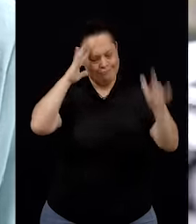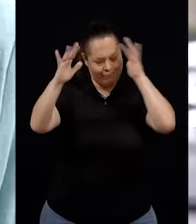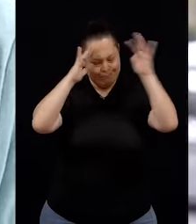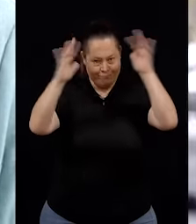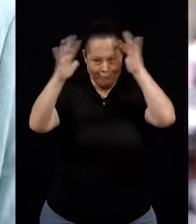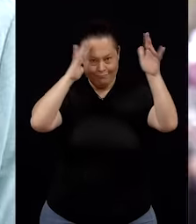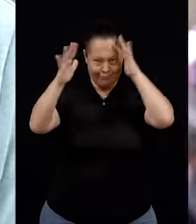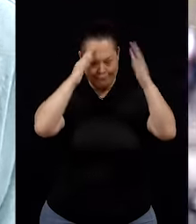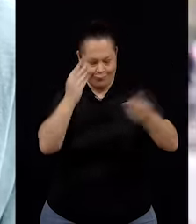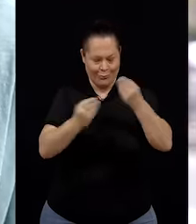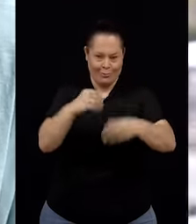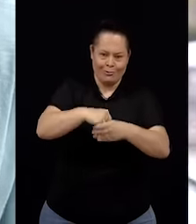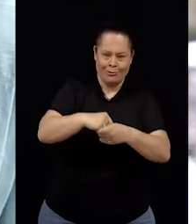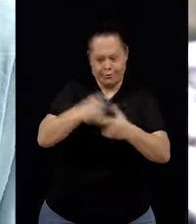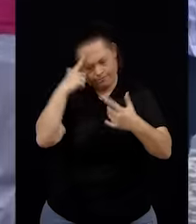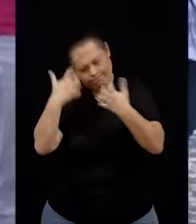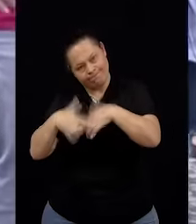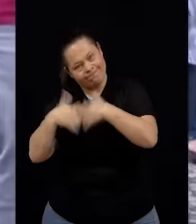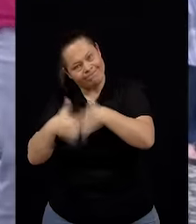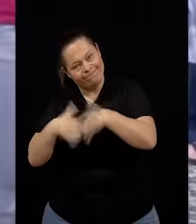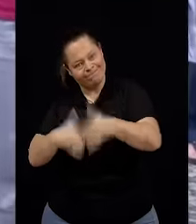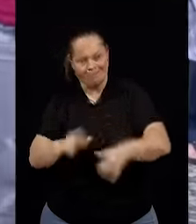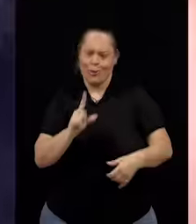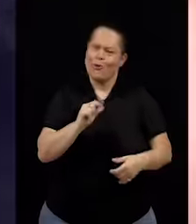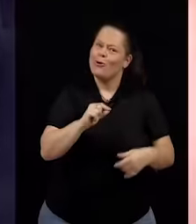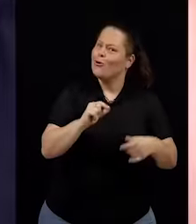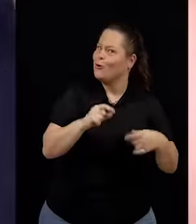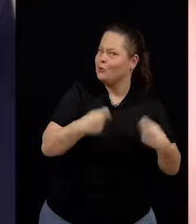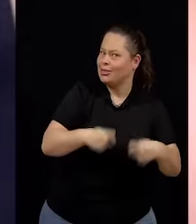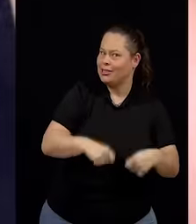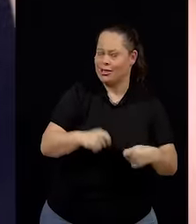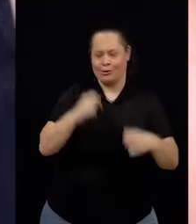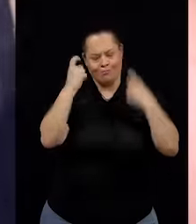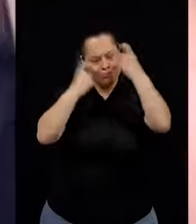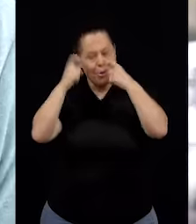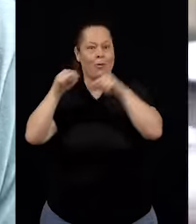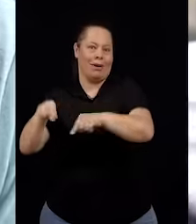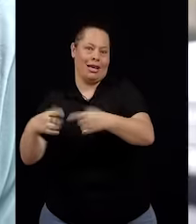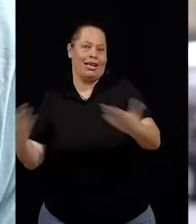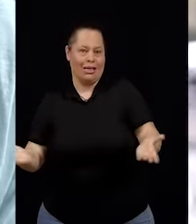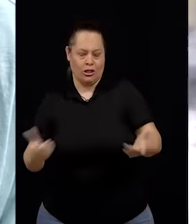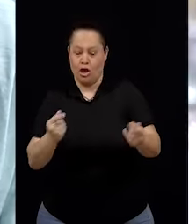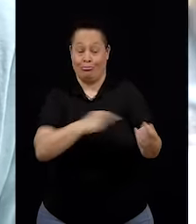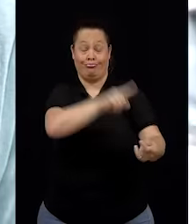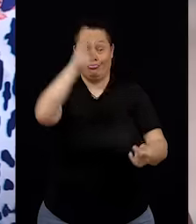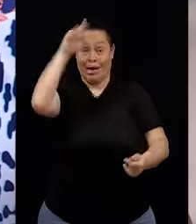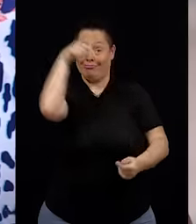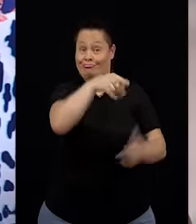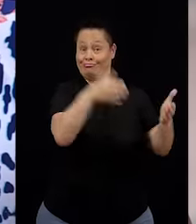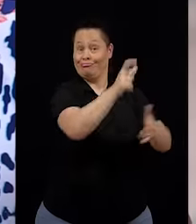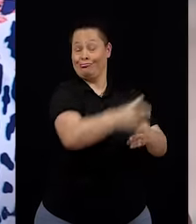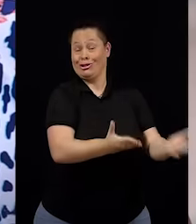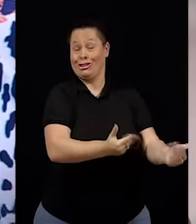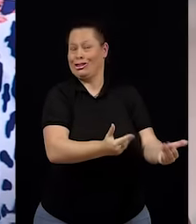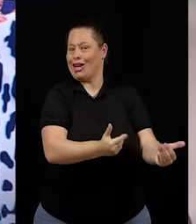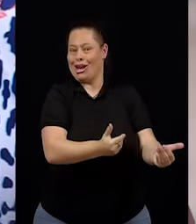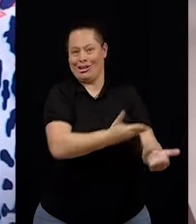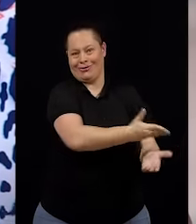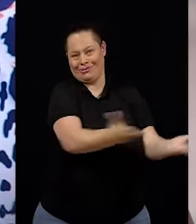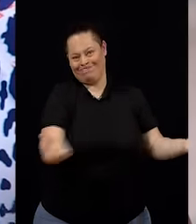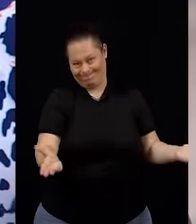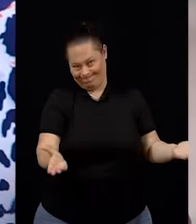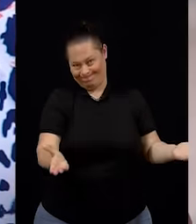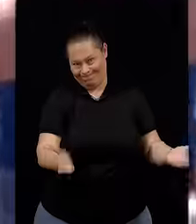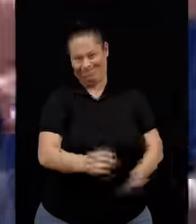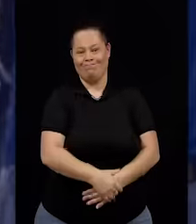reflexão, ao meu ver, tem que ser voltada sim para a juventude, porque hoje é uma grande parte da nossa sociedade. Nós esperamos que a igreja